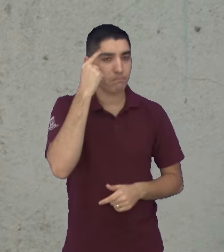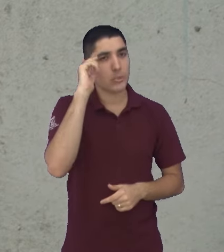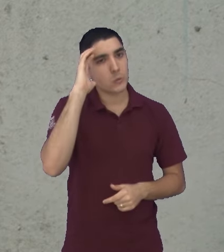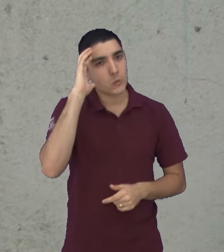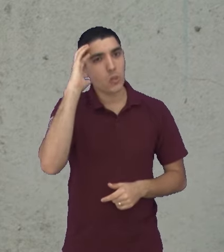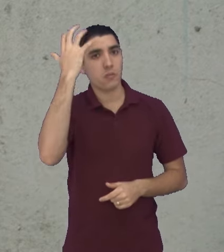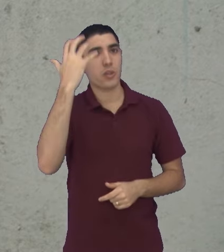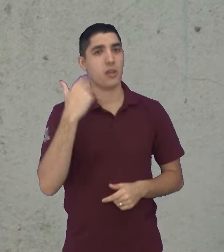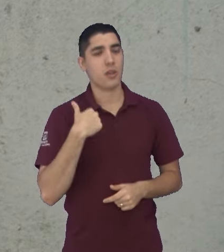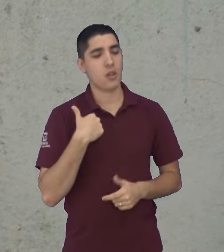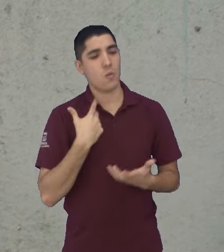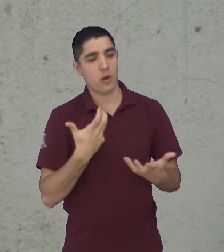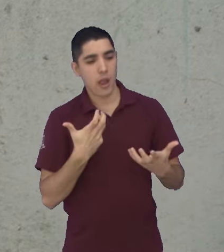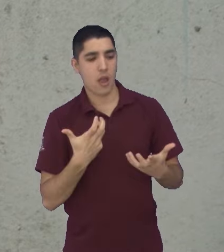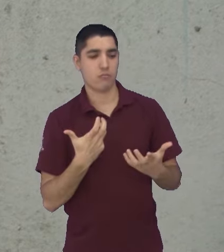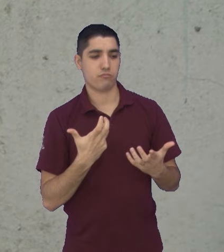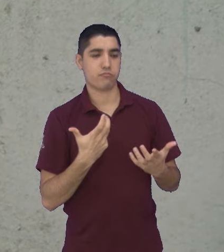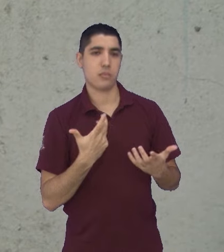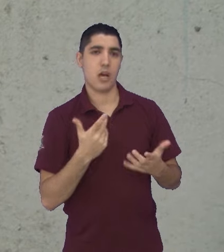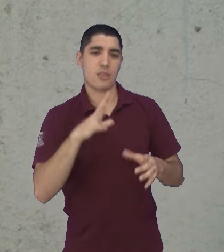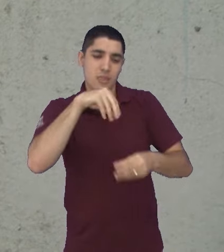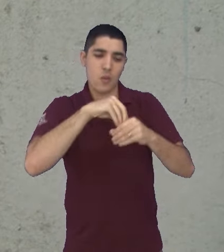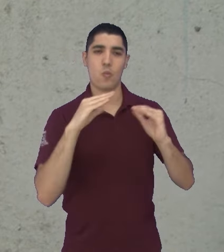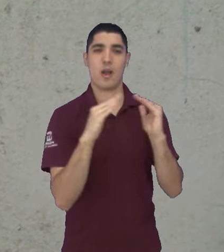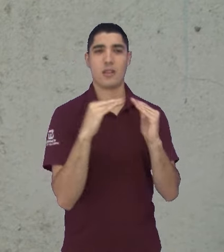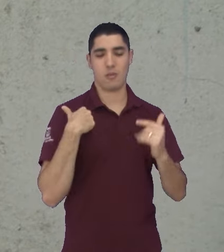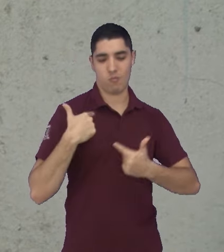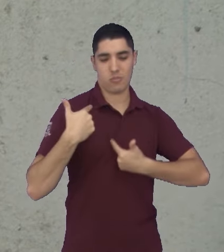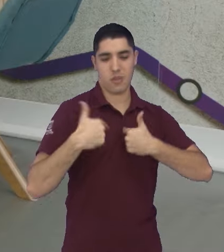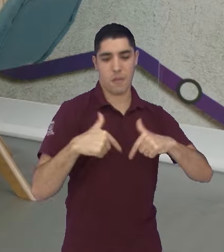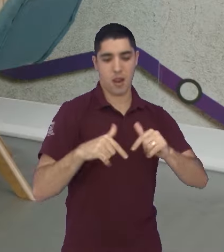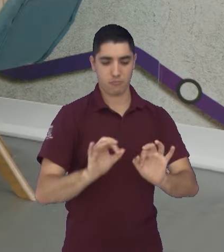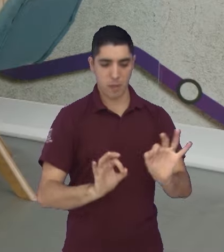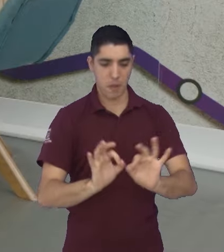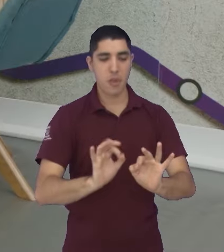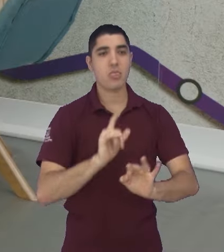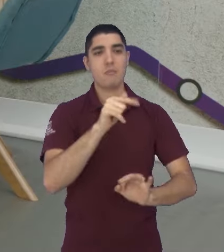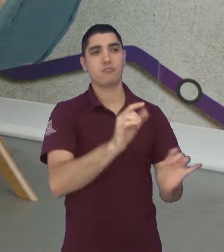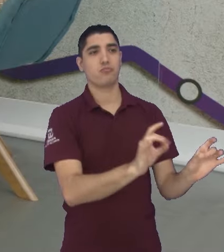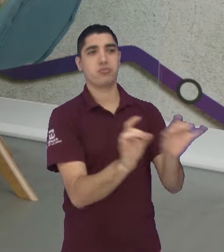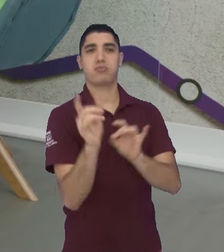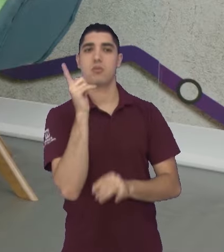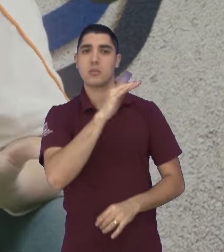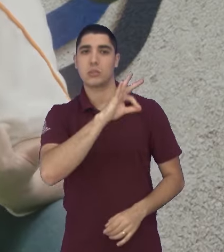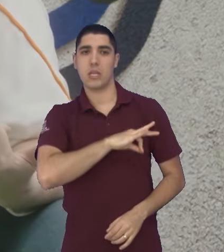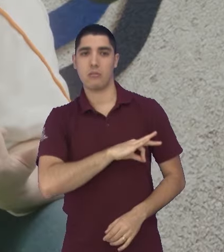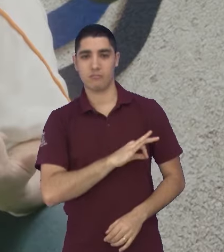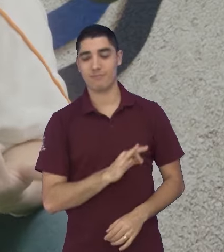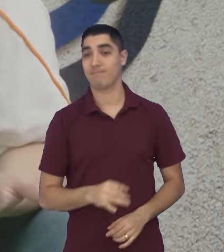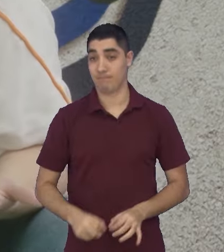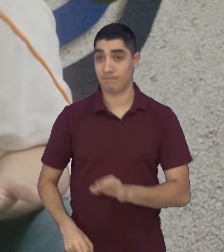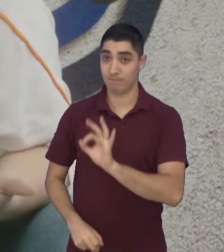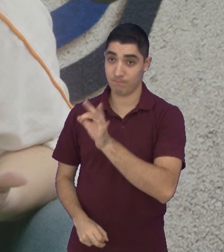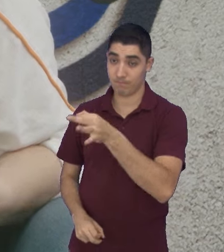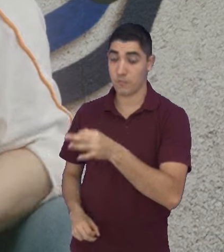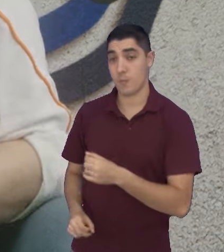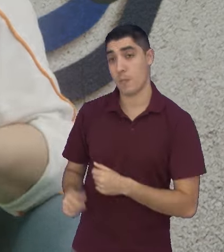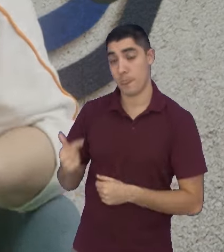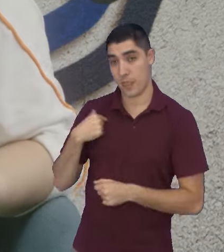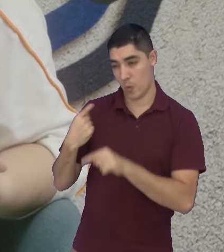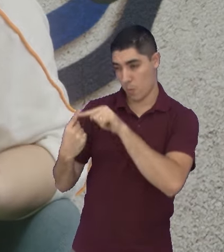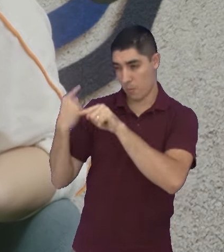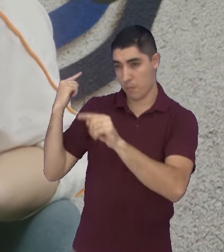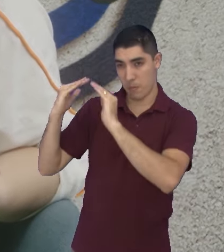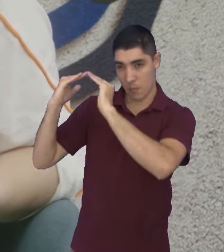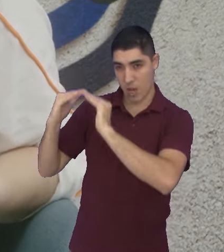essa autonomia, do trabalho em casa, certo? Sim. Como em São Paulo, quando morava, era muito